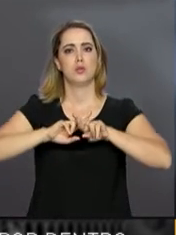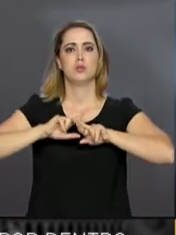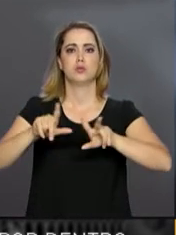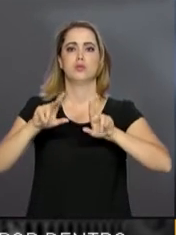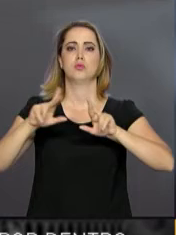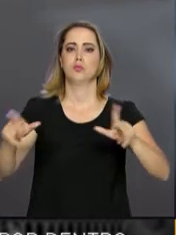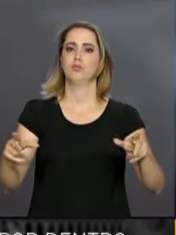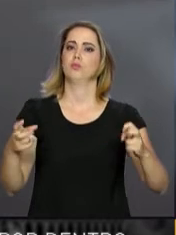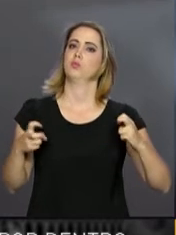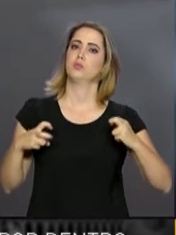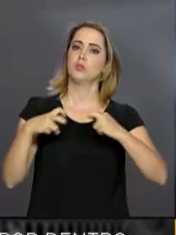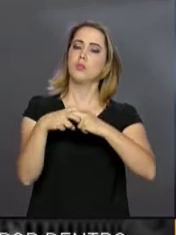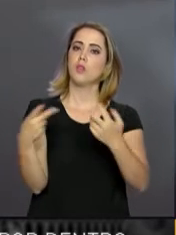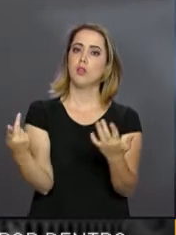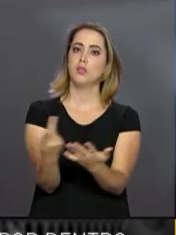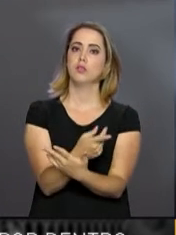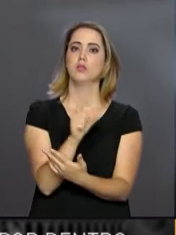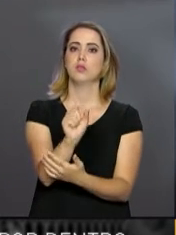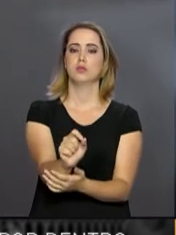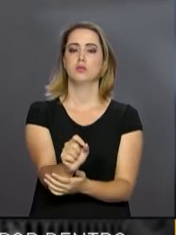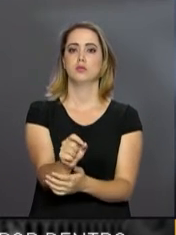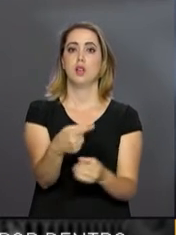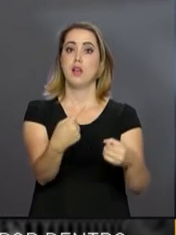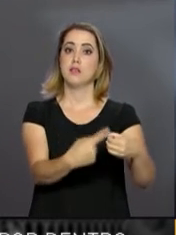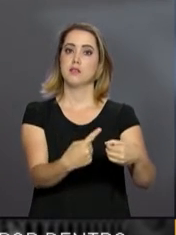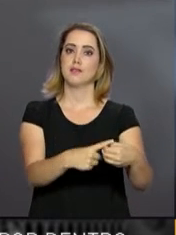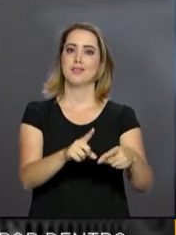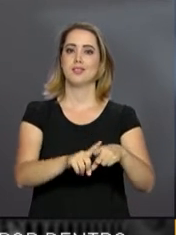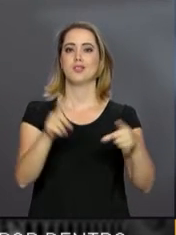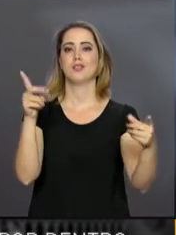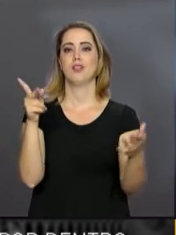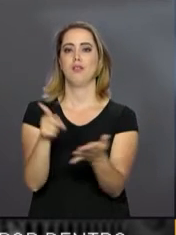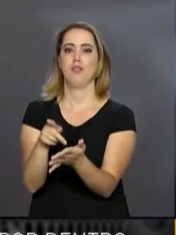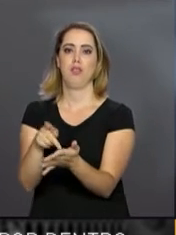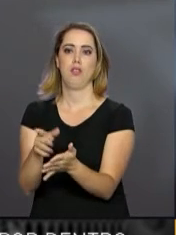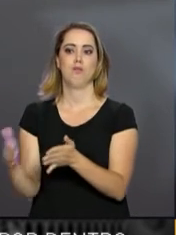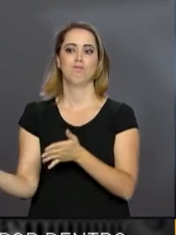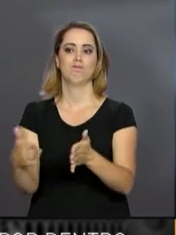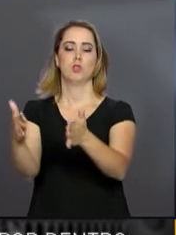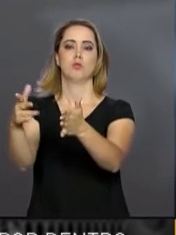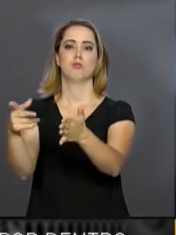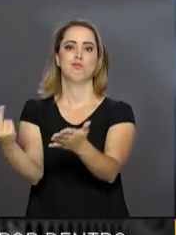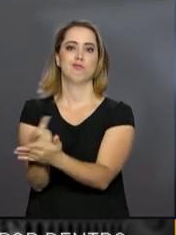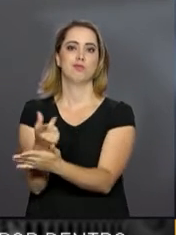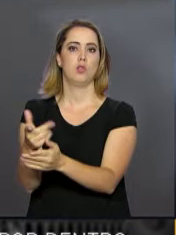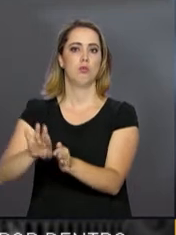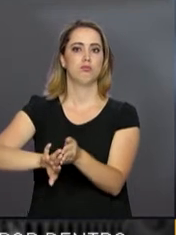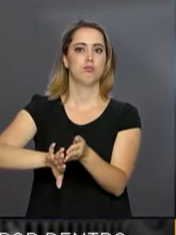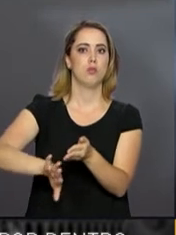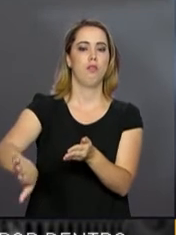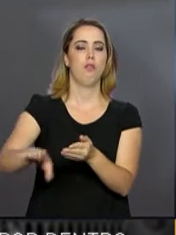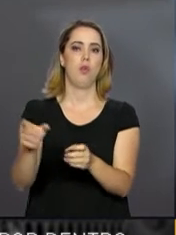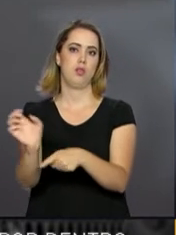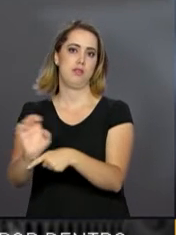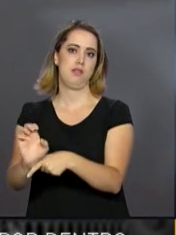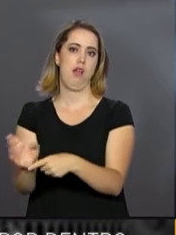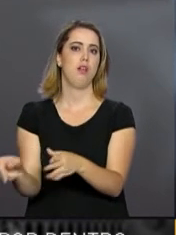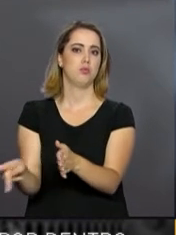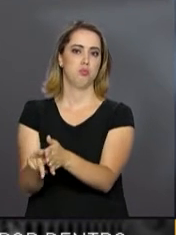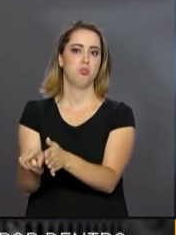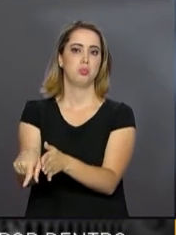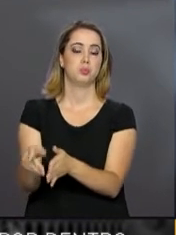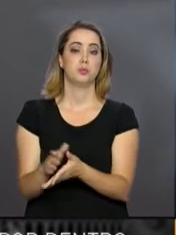acidentes atribuídos à cidade eram, na verdade, em vias estaduais. Contudo, a proximidade do